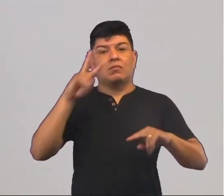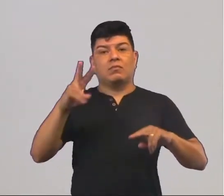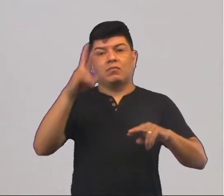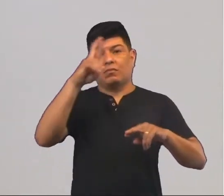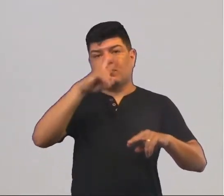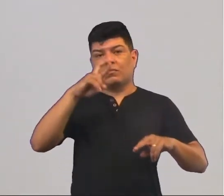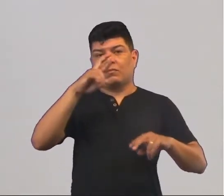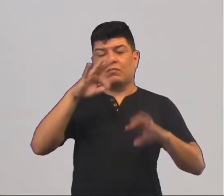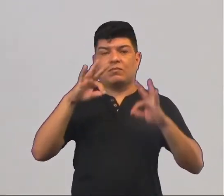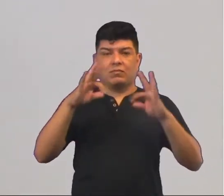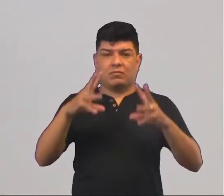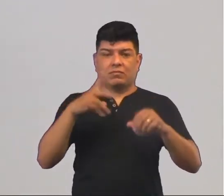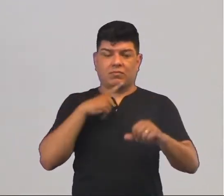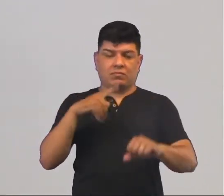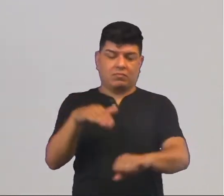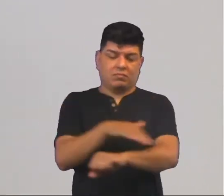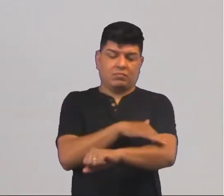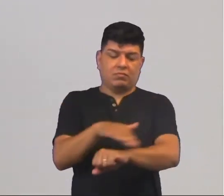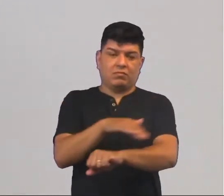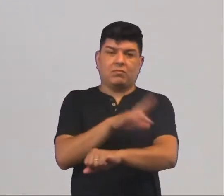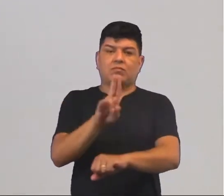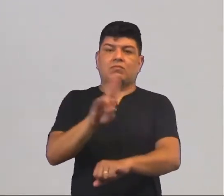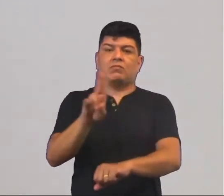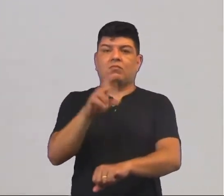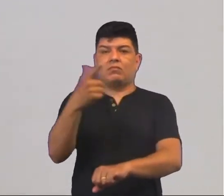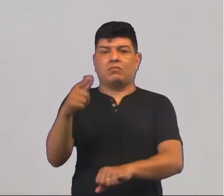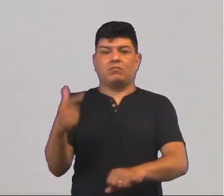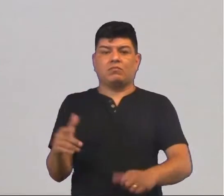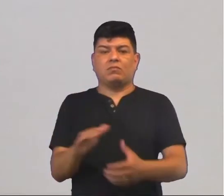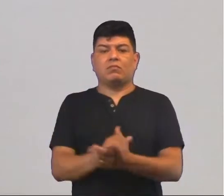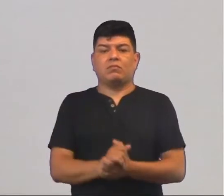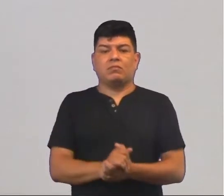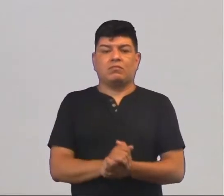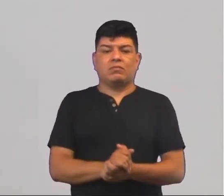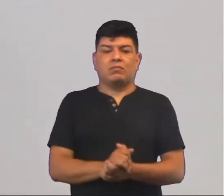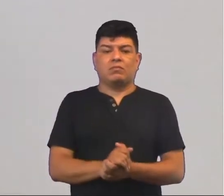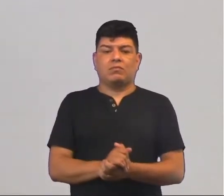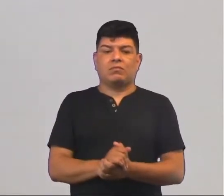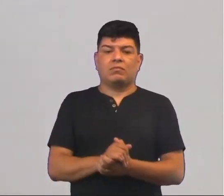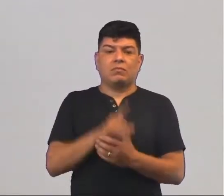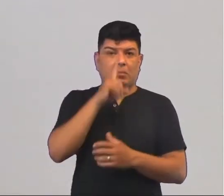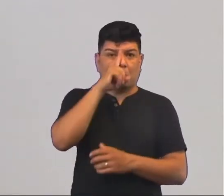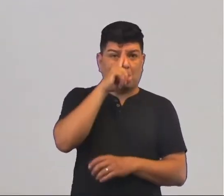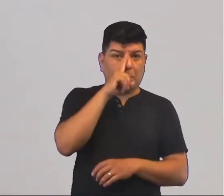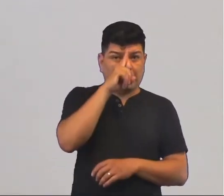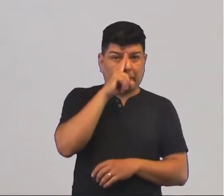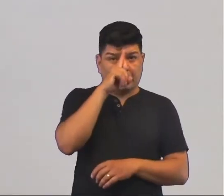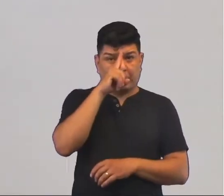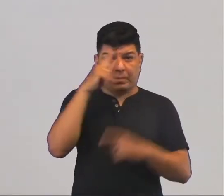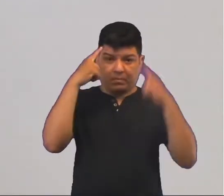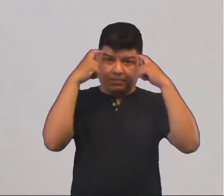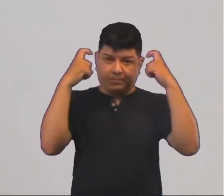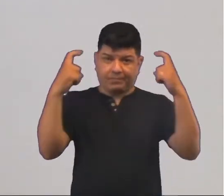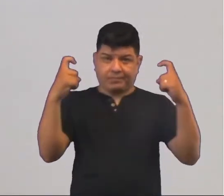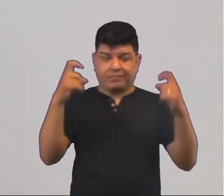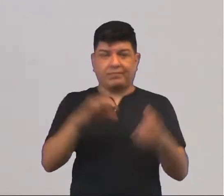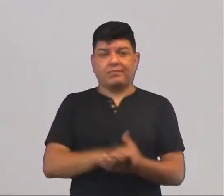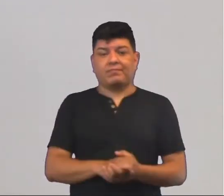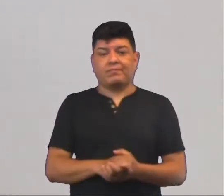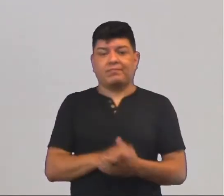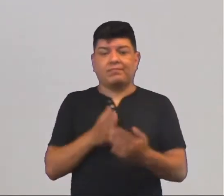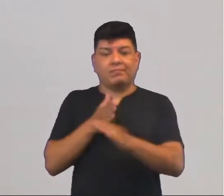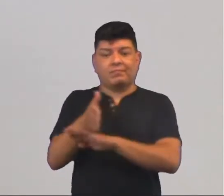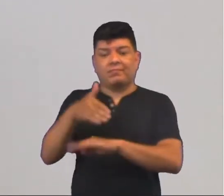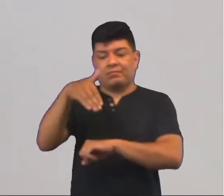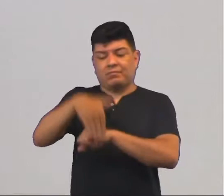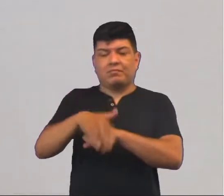observa que tem aqueles bairros, que eu não vou citar nomes aqui, né? Tiros perigosos, que é violento, não dá